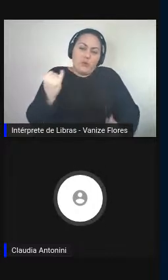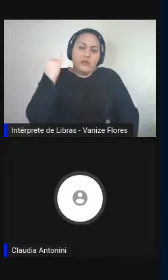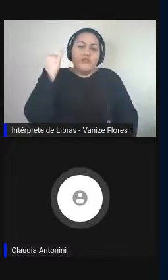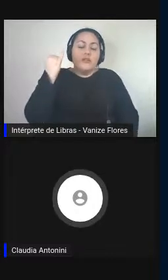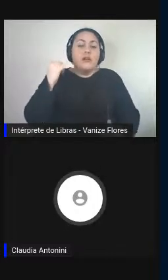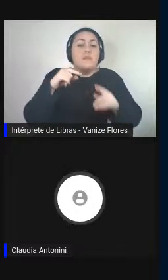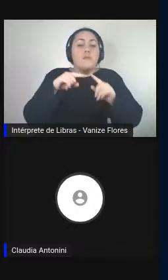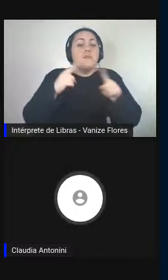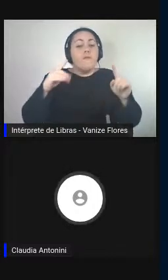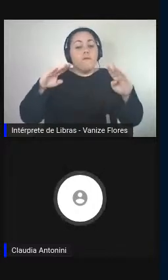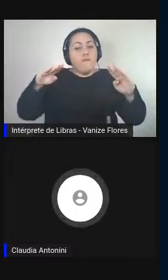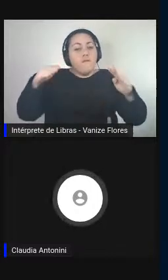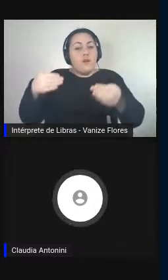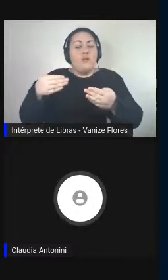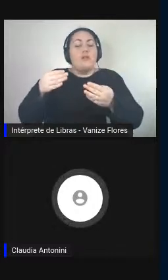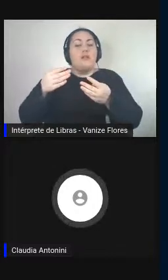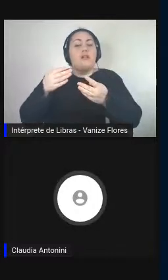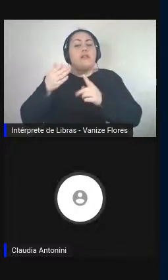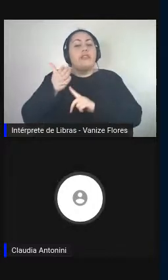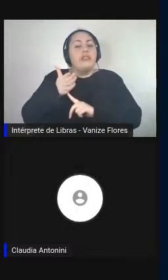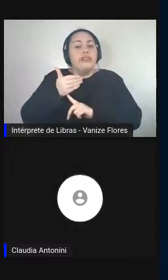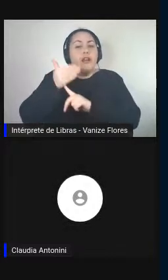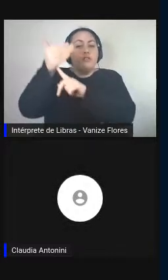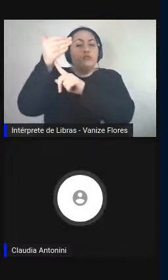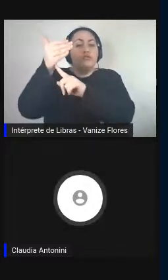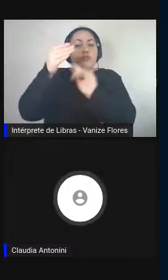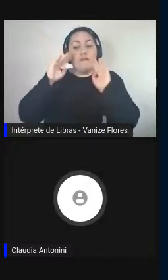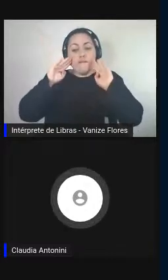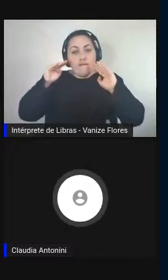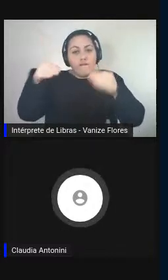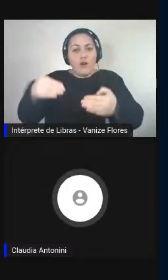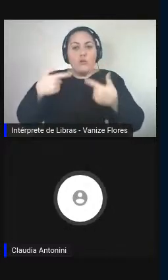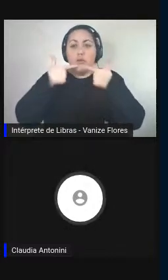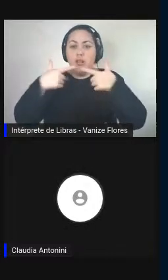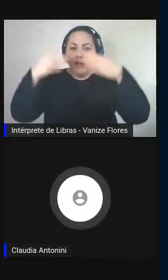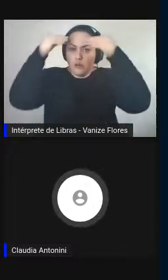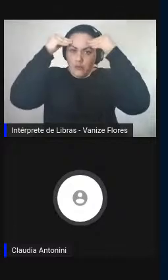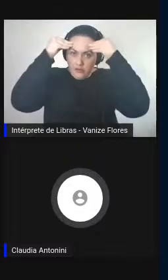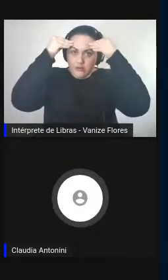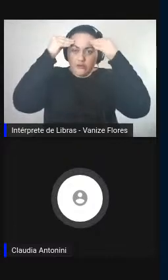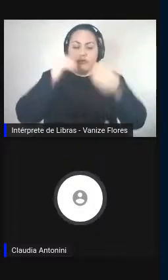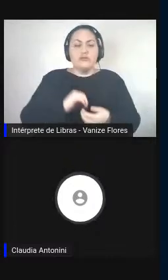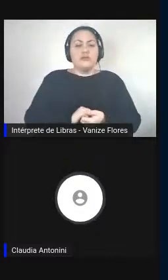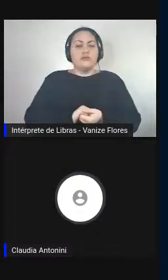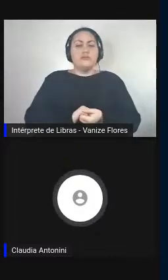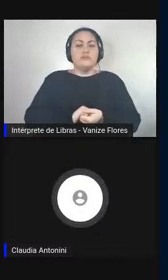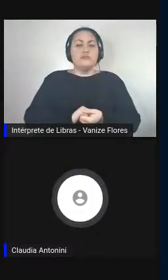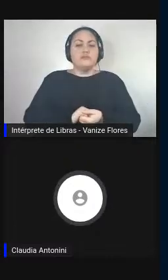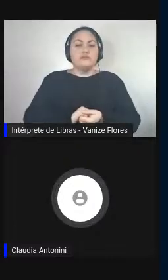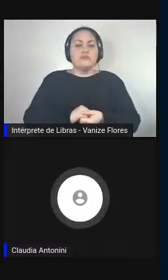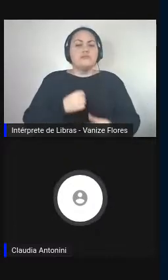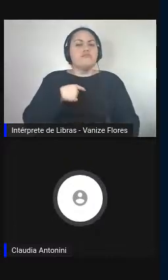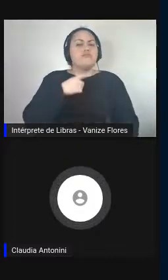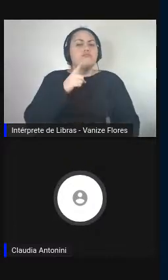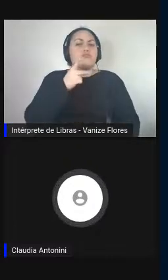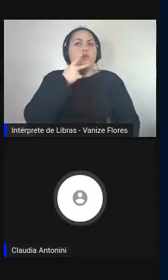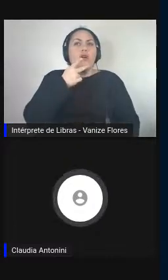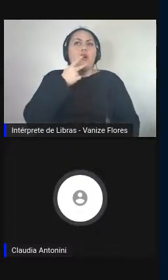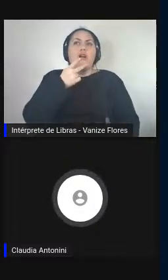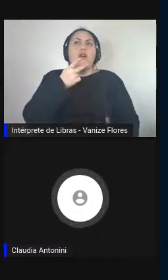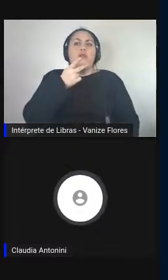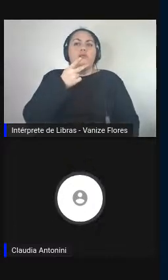tecnologias aplicadas à linguagem. Não estamos falando de tantos âmbitos da tecnologia, mas